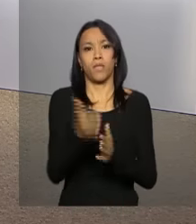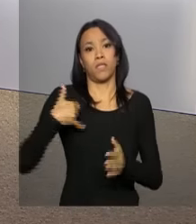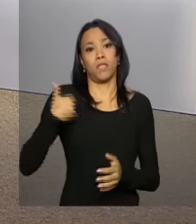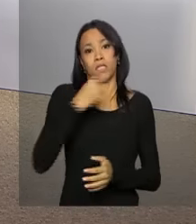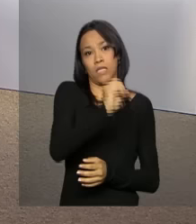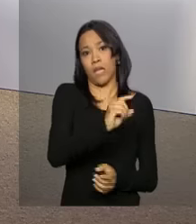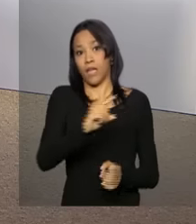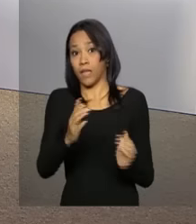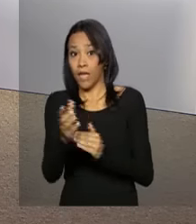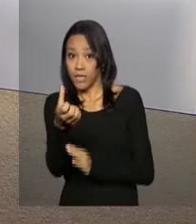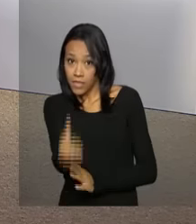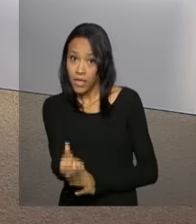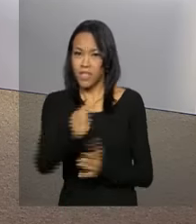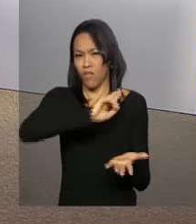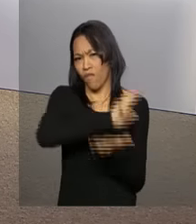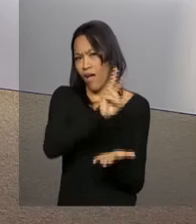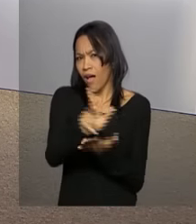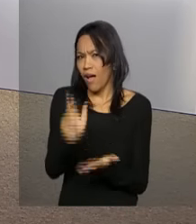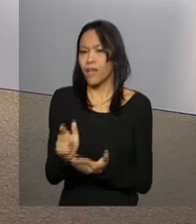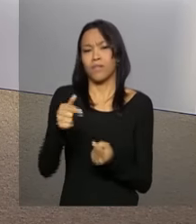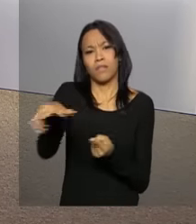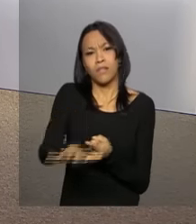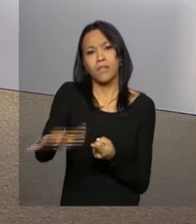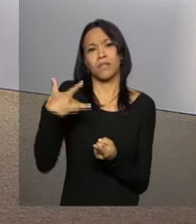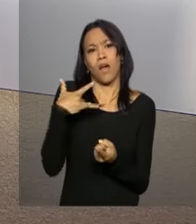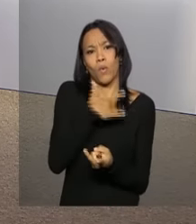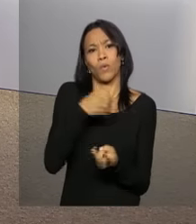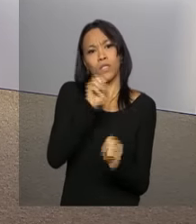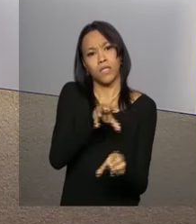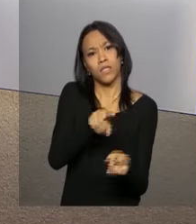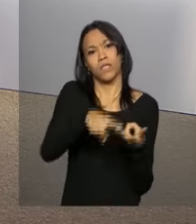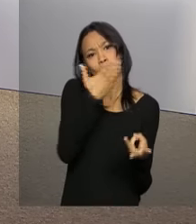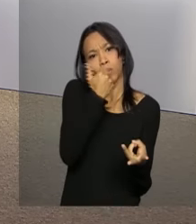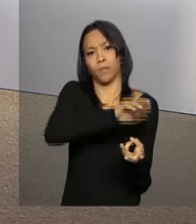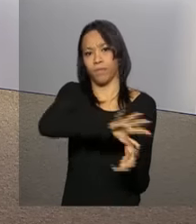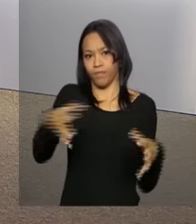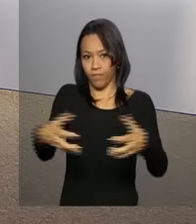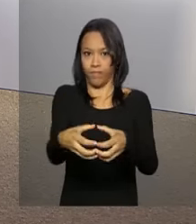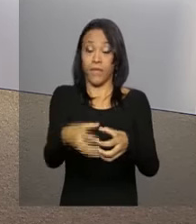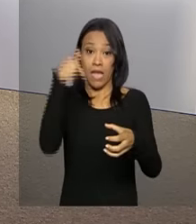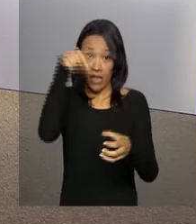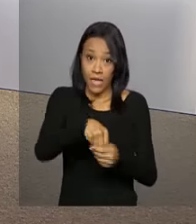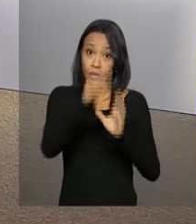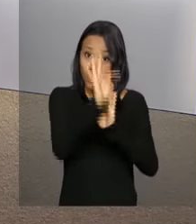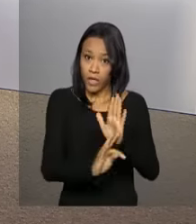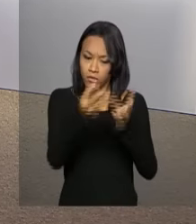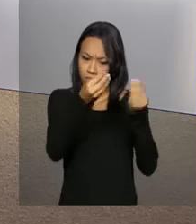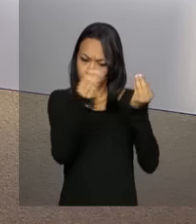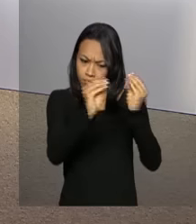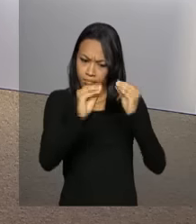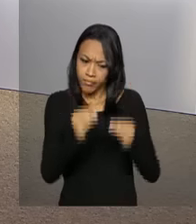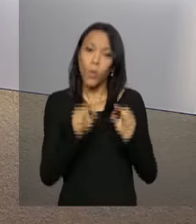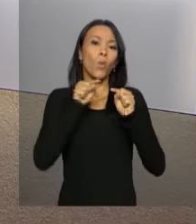a 6 anos com conjunto de ações de saúde, educação e alimentação. Além disso, o texto prevê, entre outras medidas,